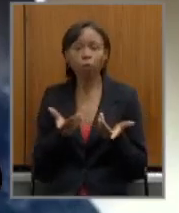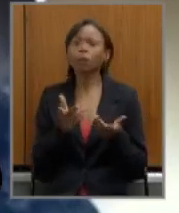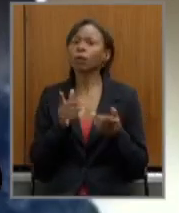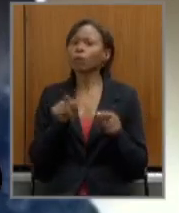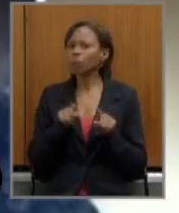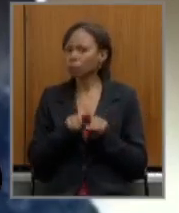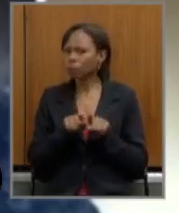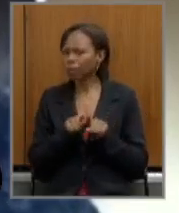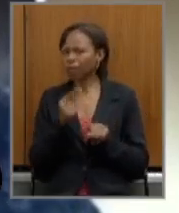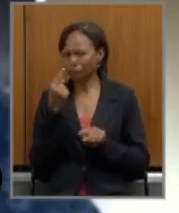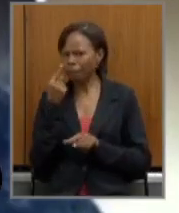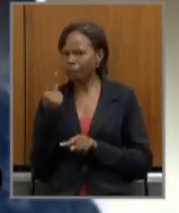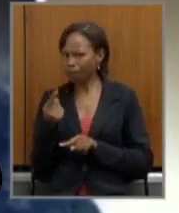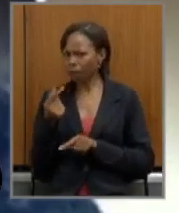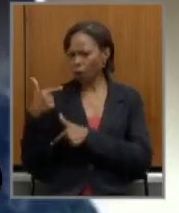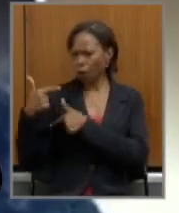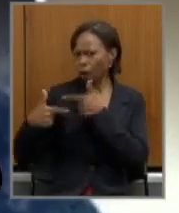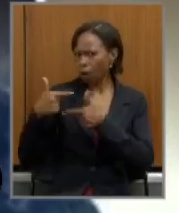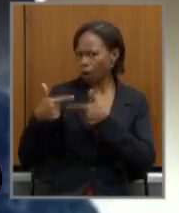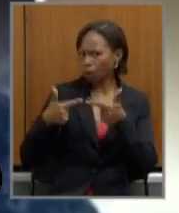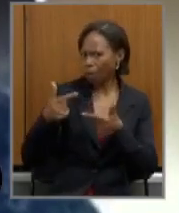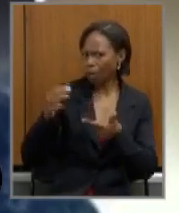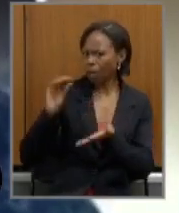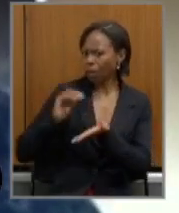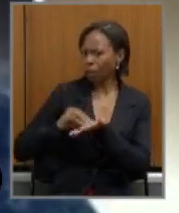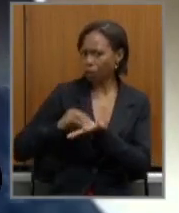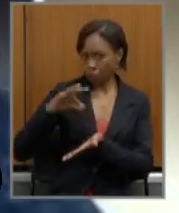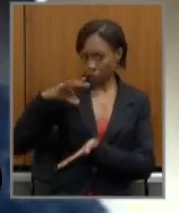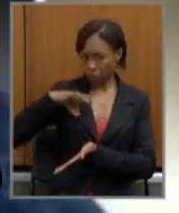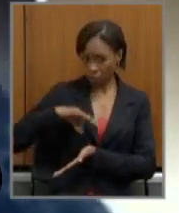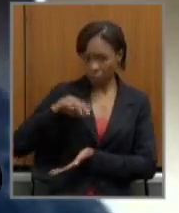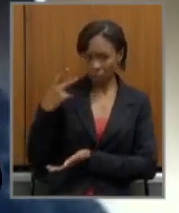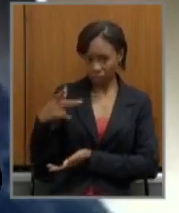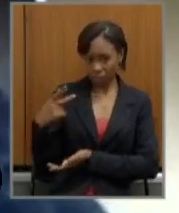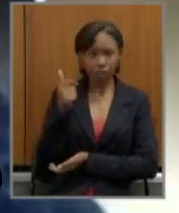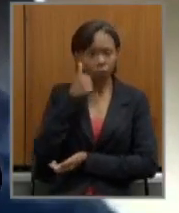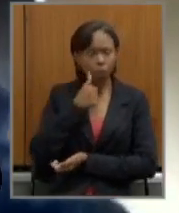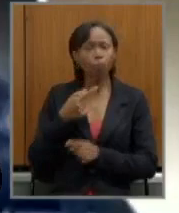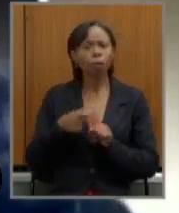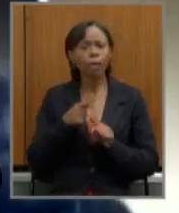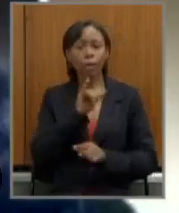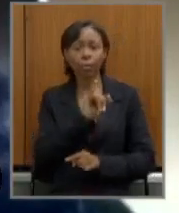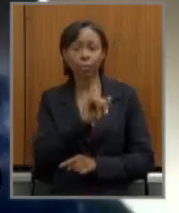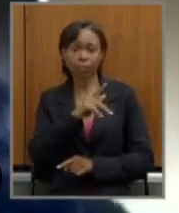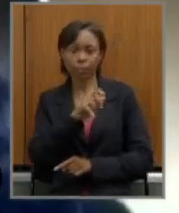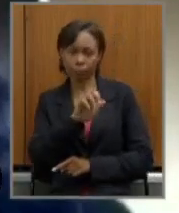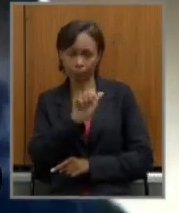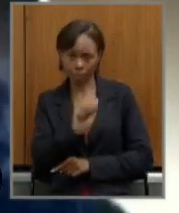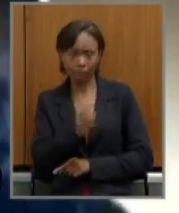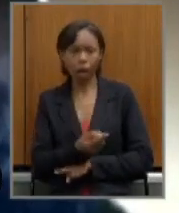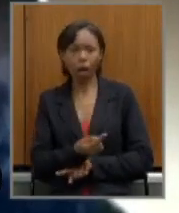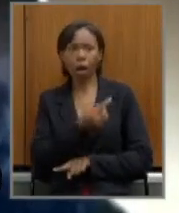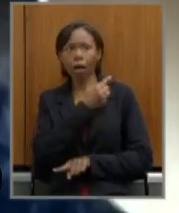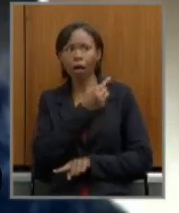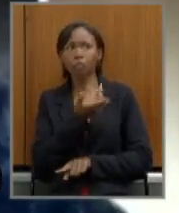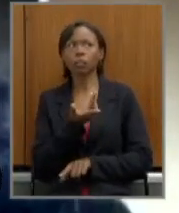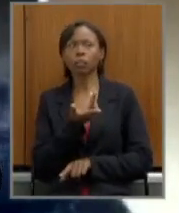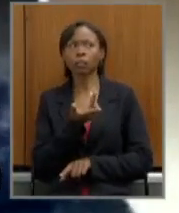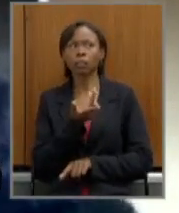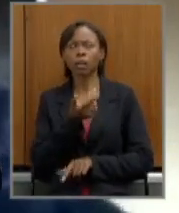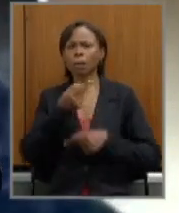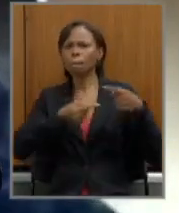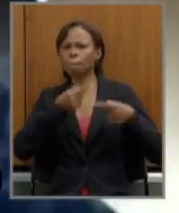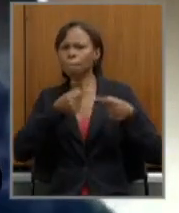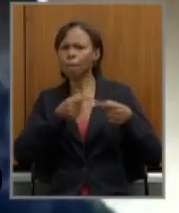jornada não remunerada dessas mulheres porque o IPEA já no debate da reforma da previdência no regime